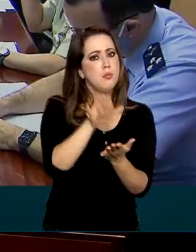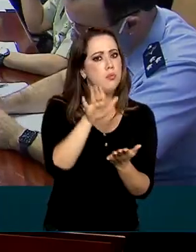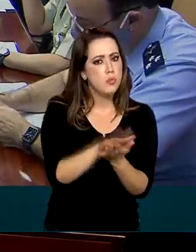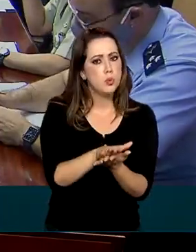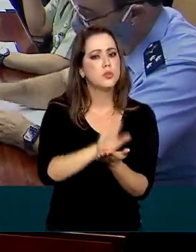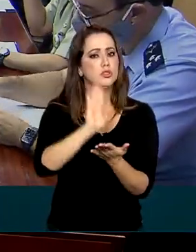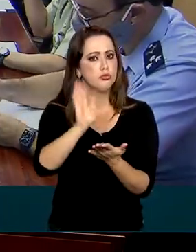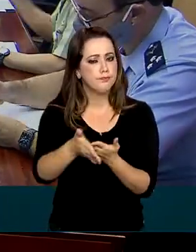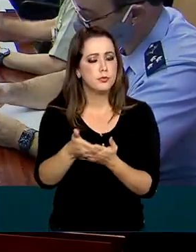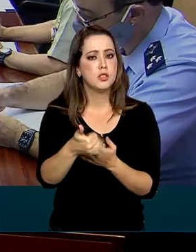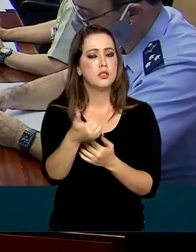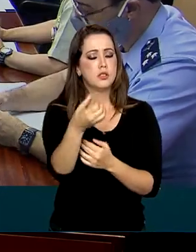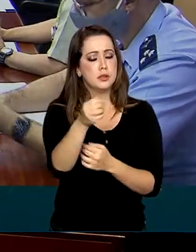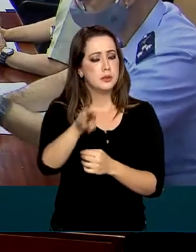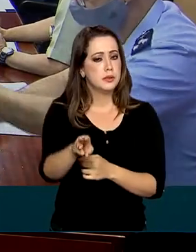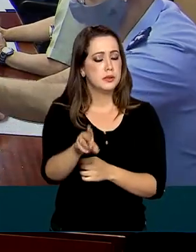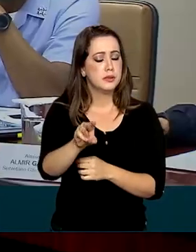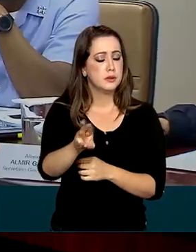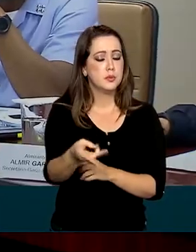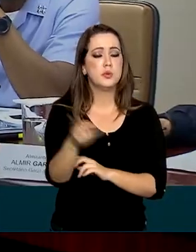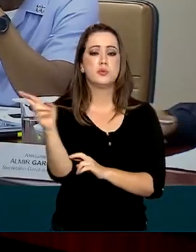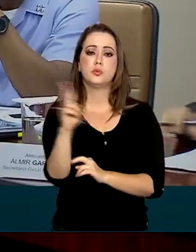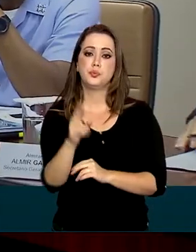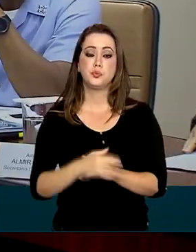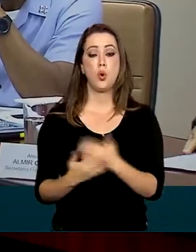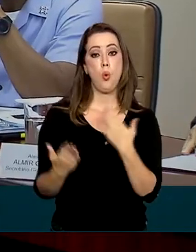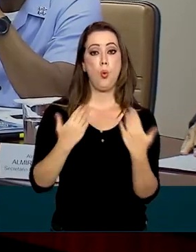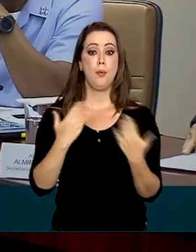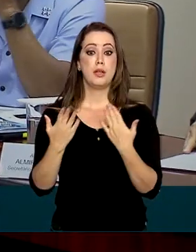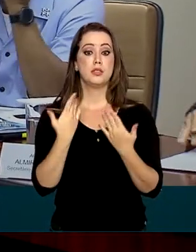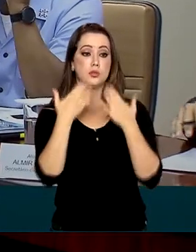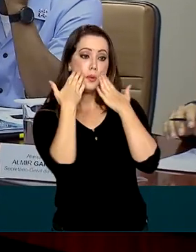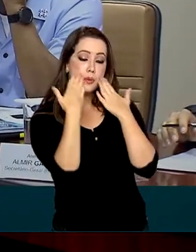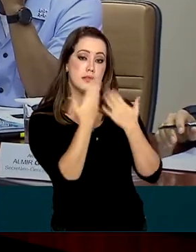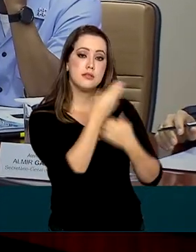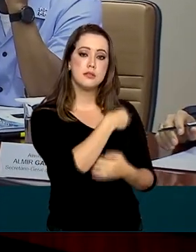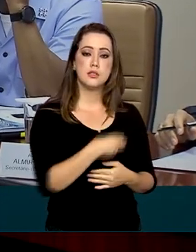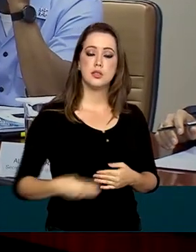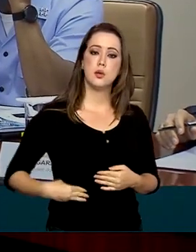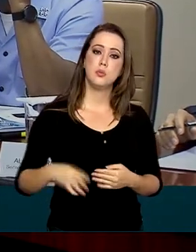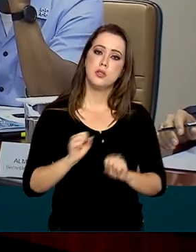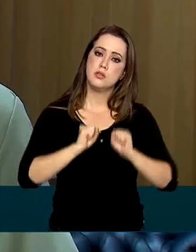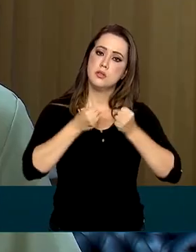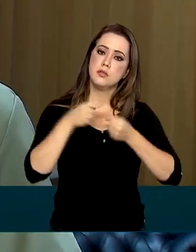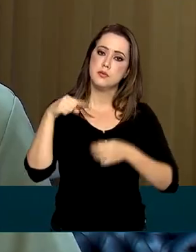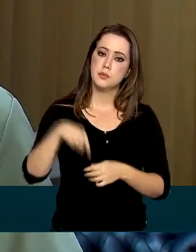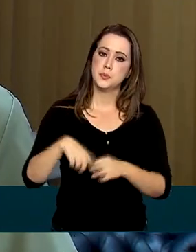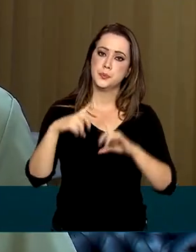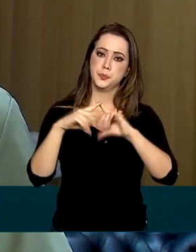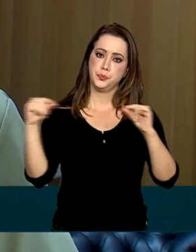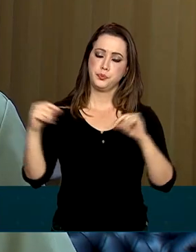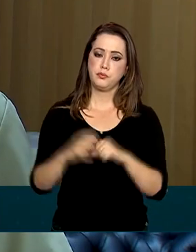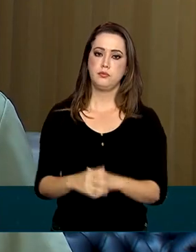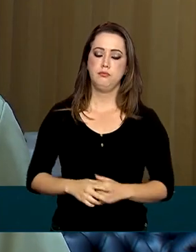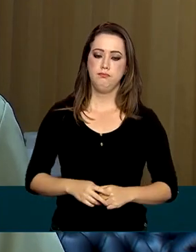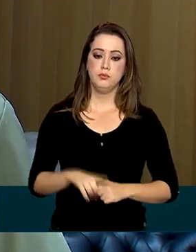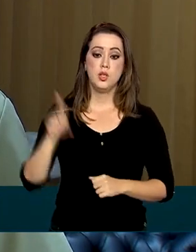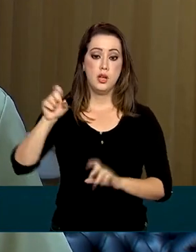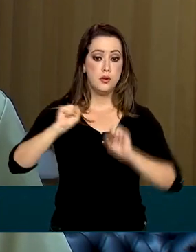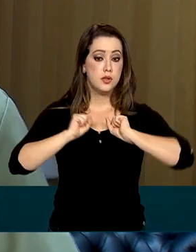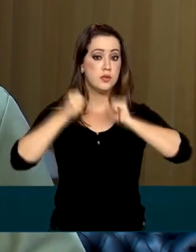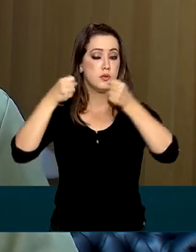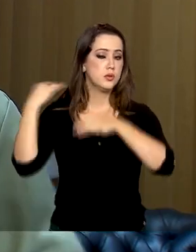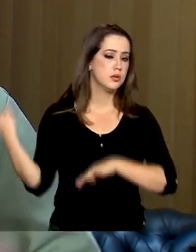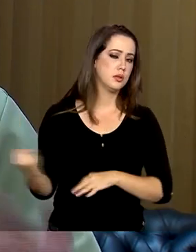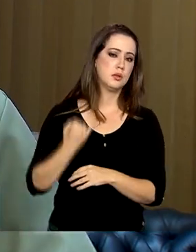O balanço dos 15 dias da operação foi apresentado ao ministro da Defesa, aqui em Brasília. É um esforço importante do Ministério da Defesa,